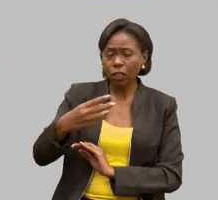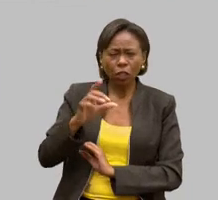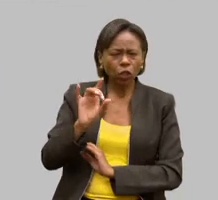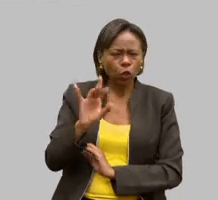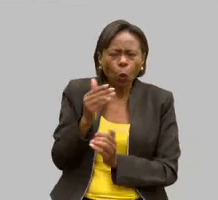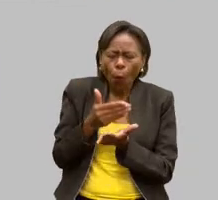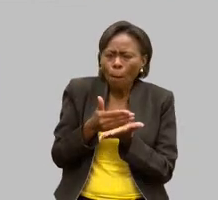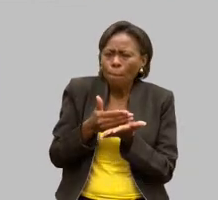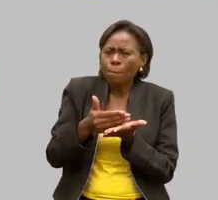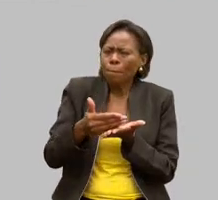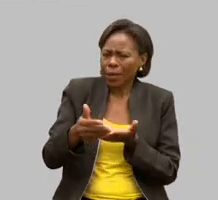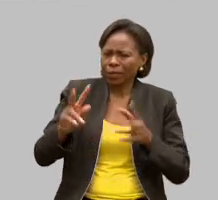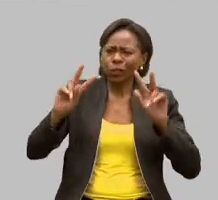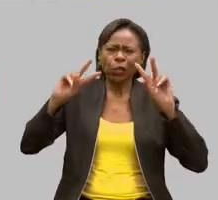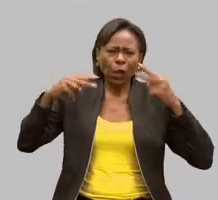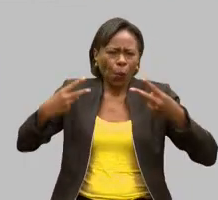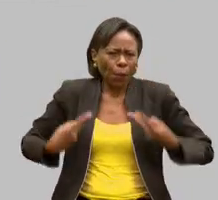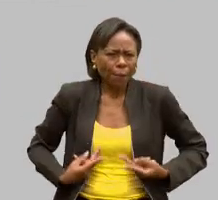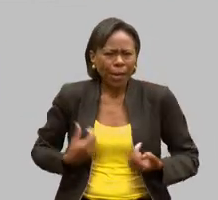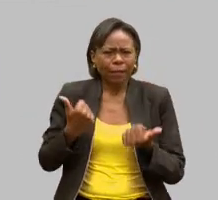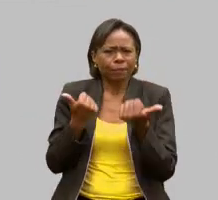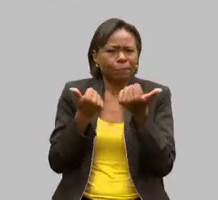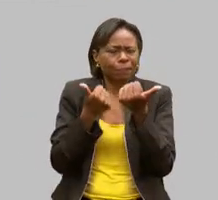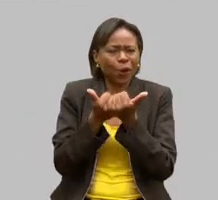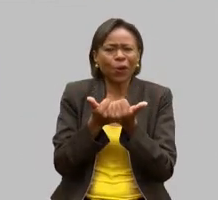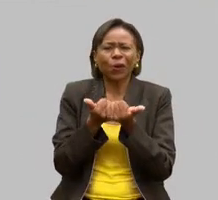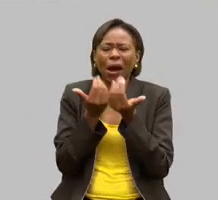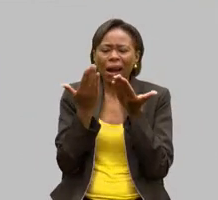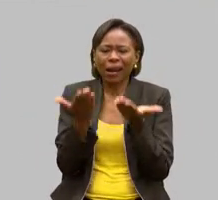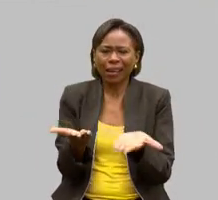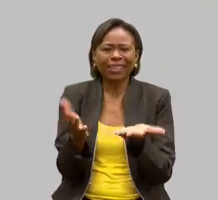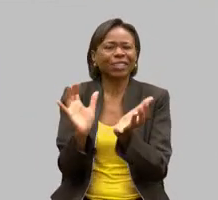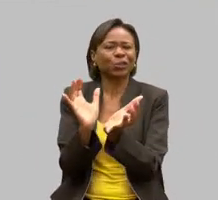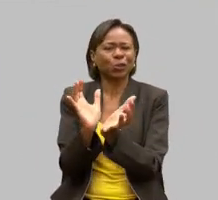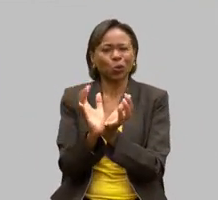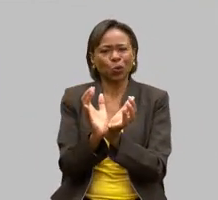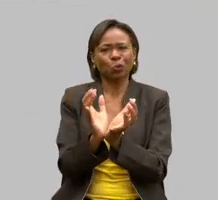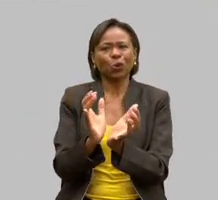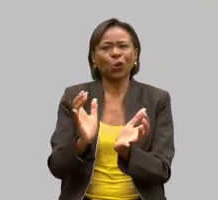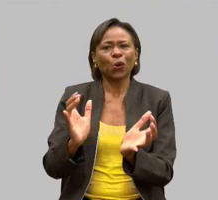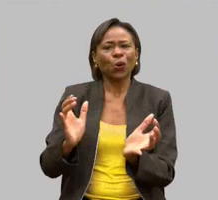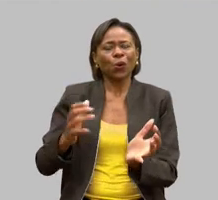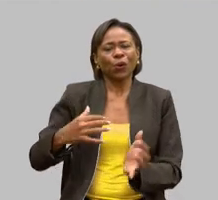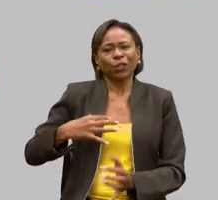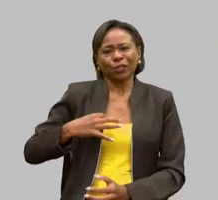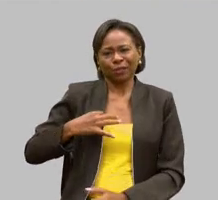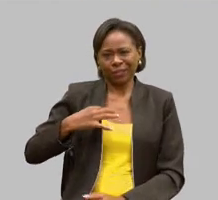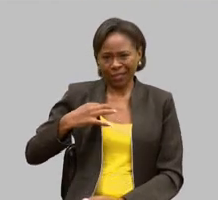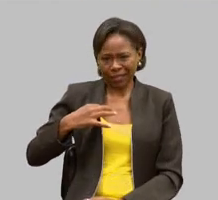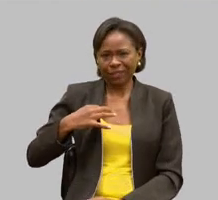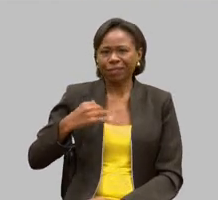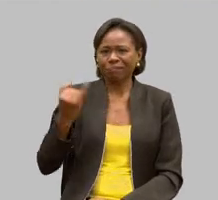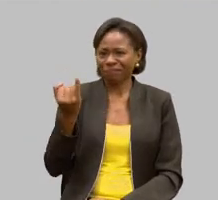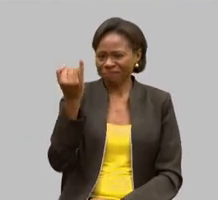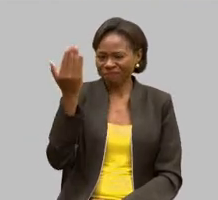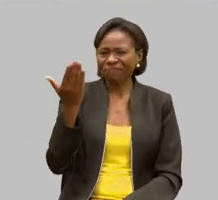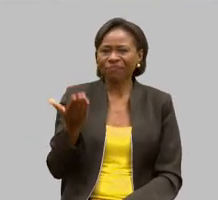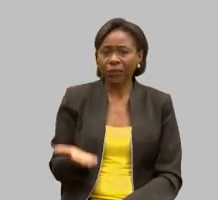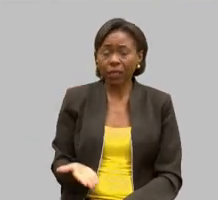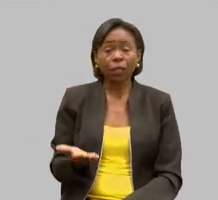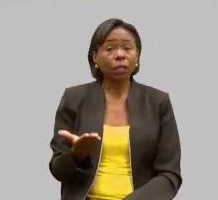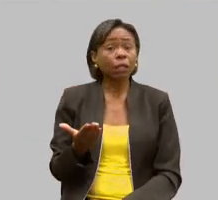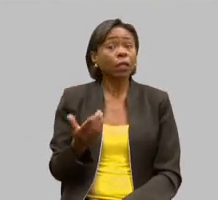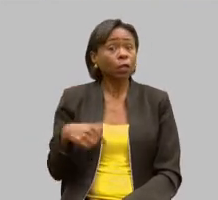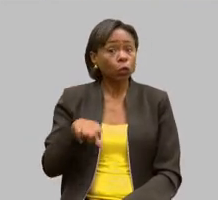reconhecimentos e apoios a esses voluntários extraordinários. Que possamos, dona Vilma, fortalecer